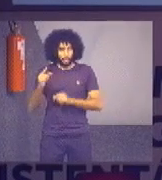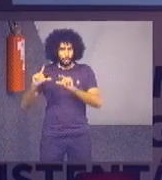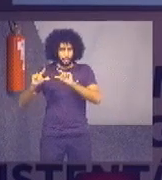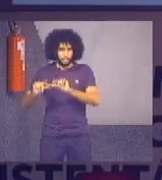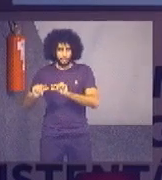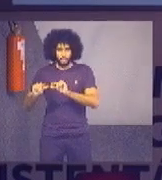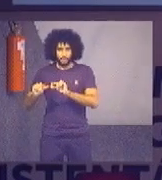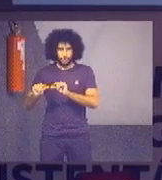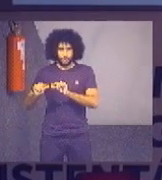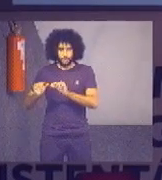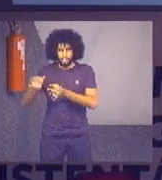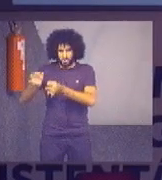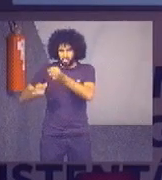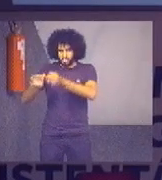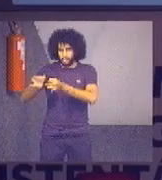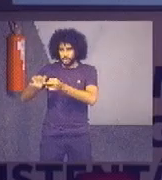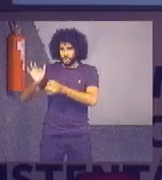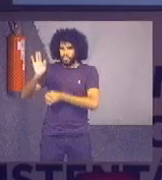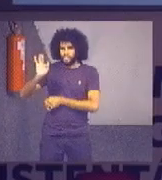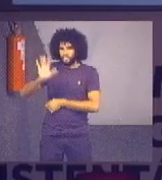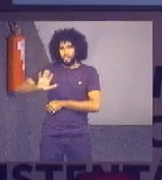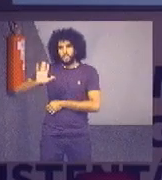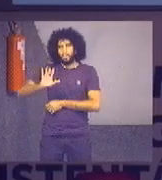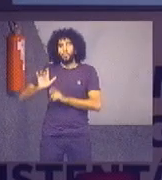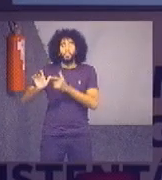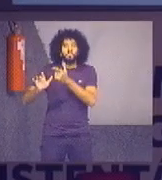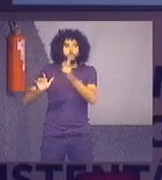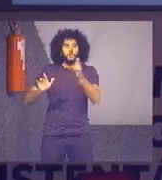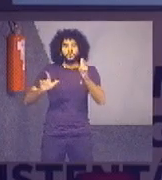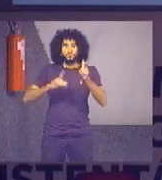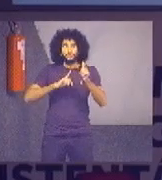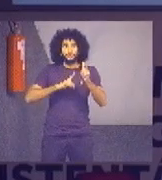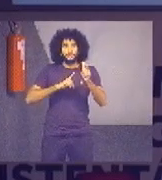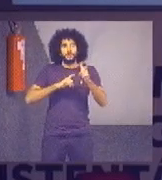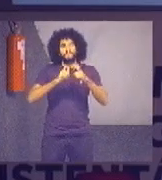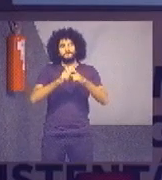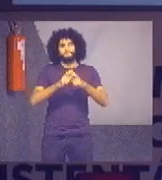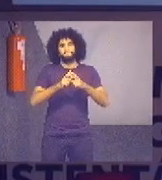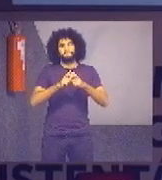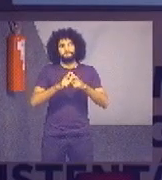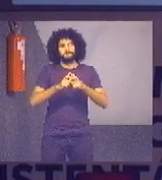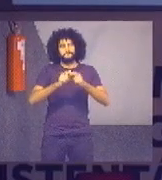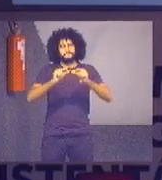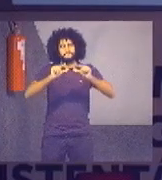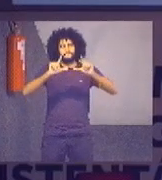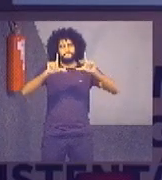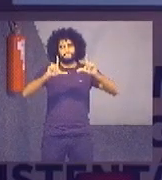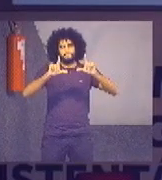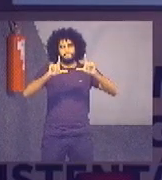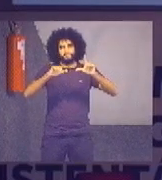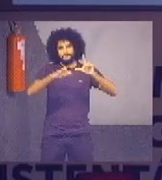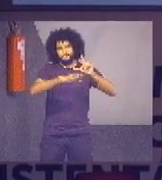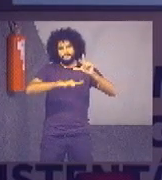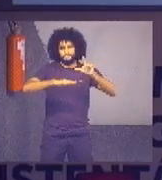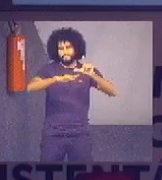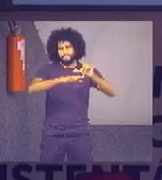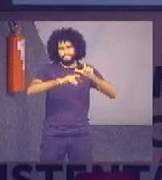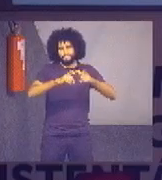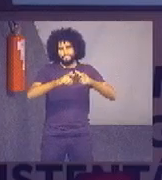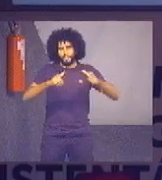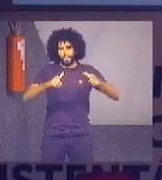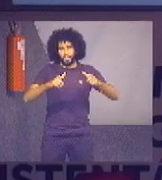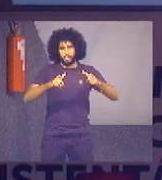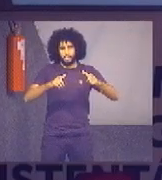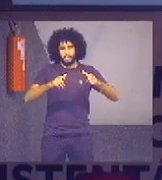na justiça federal. Nos demais todos, a gente teve um aumento em relação à área do tribunal,